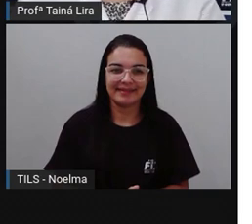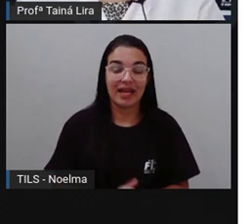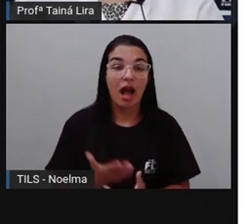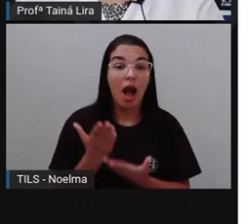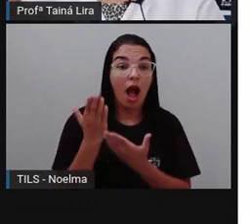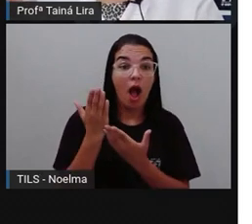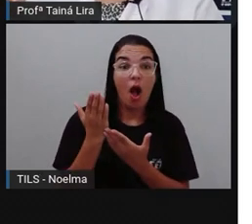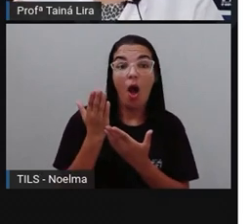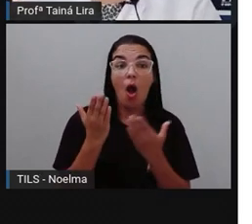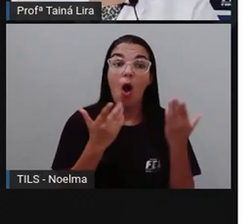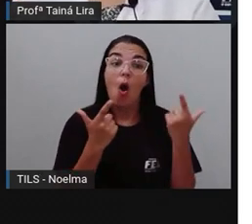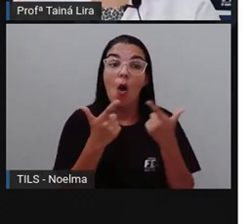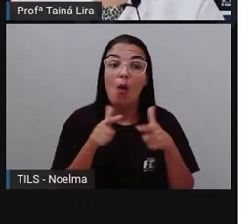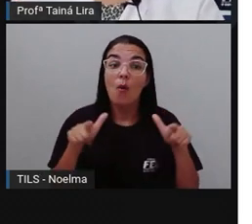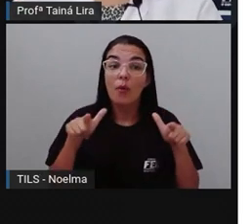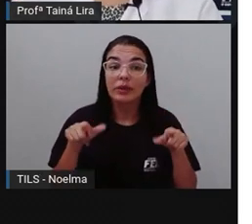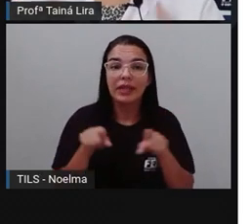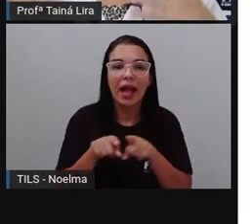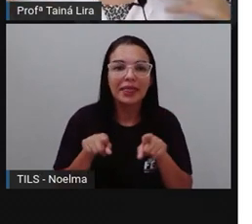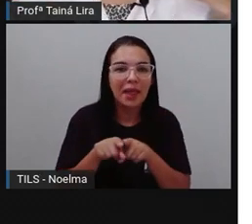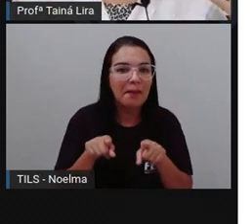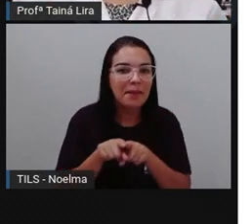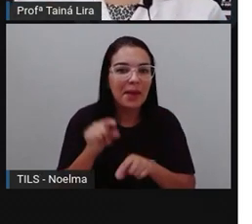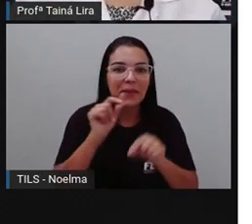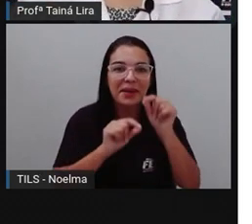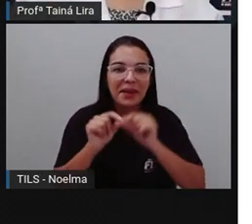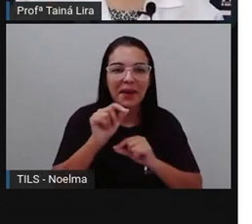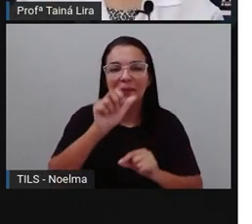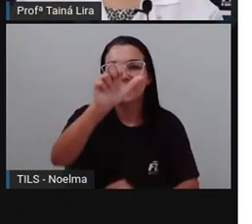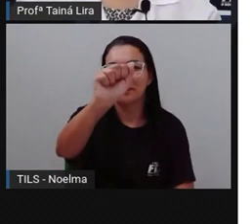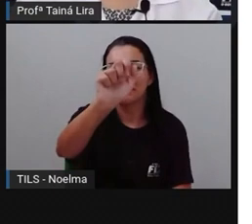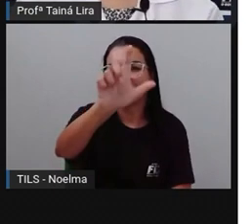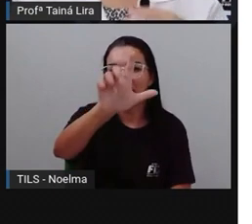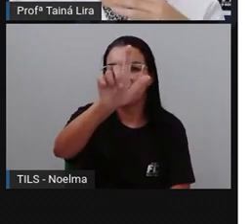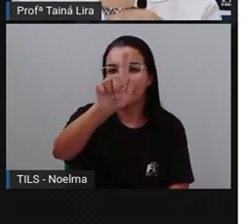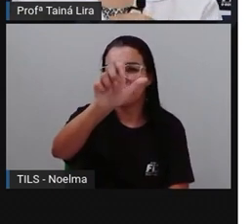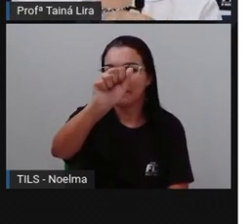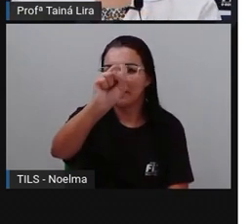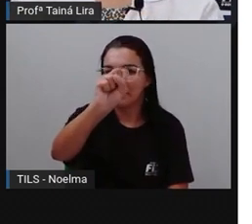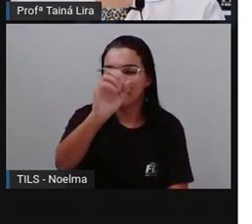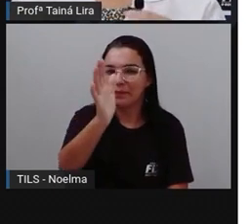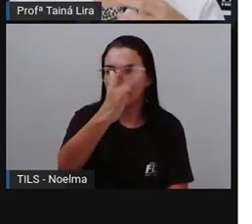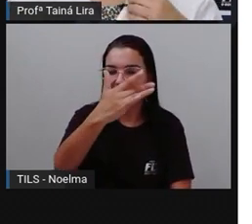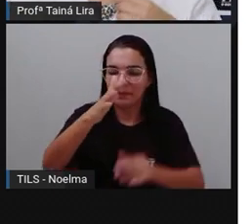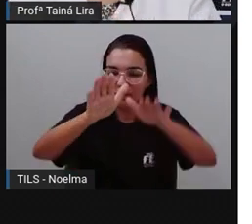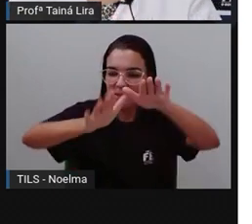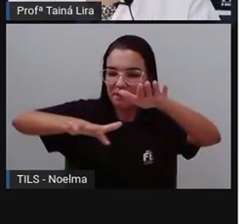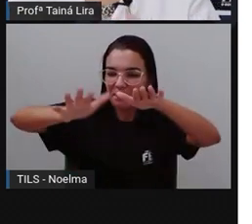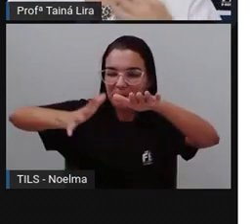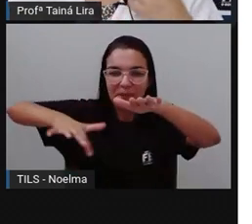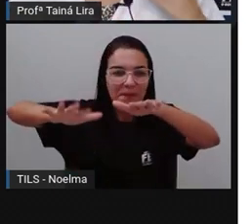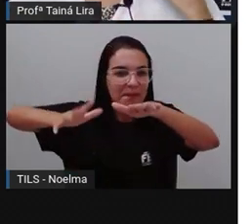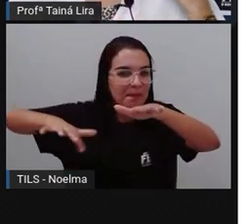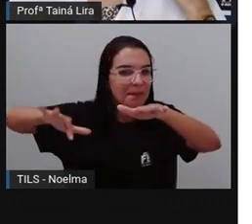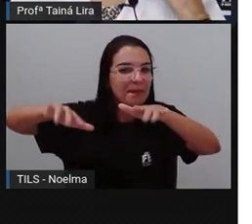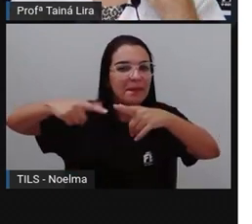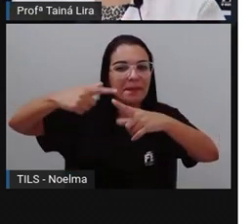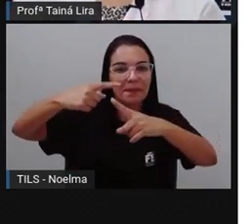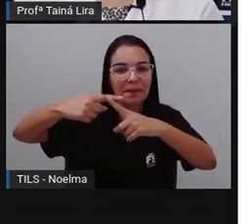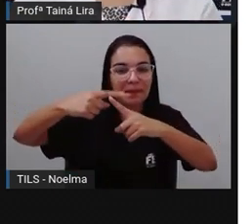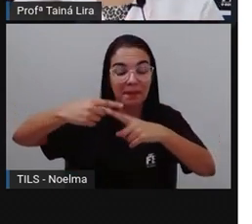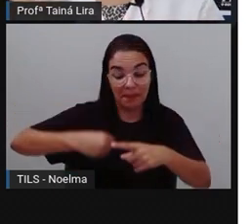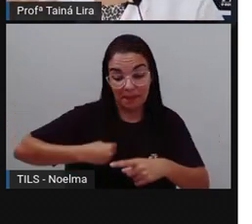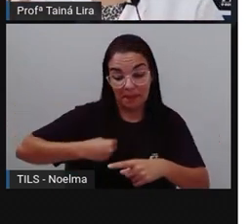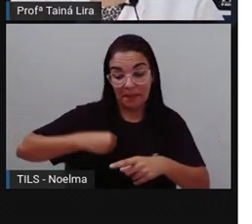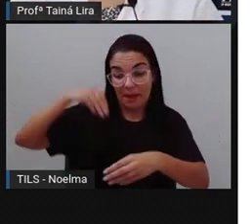Ó, Falamos também sobre as algas marinhas, Não é verdade? Que são plantas Que vivem em ambientes